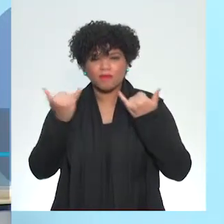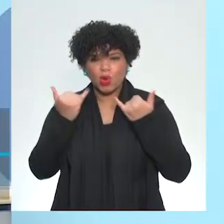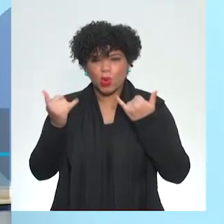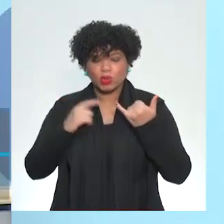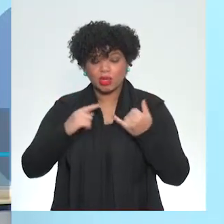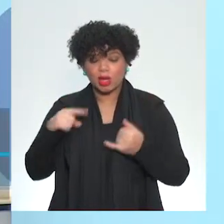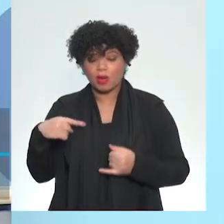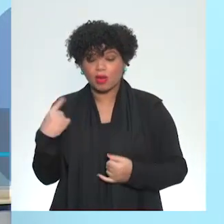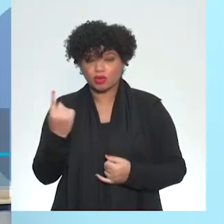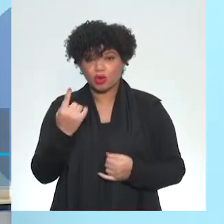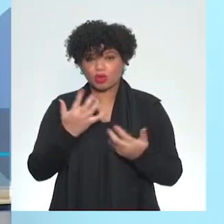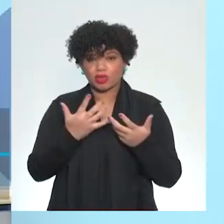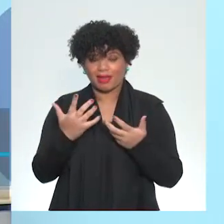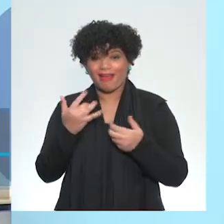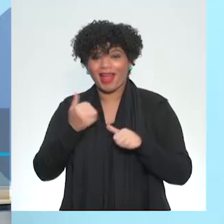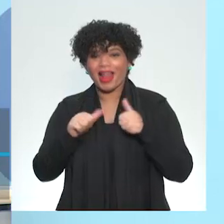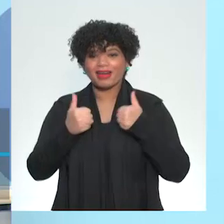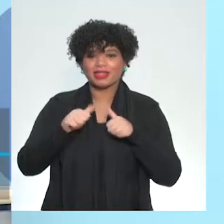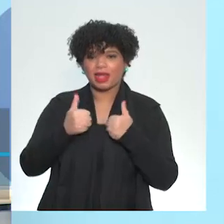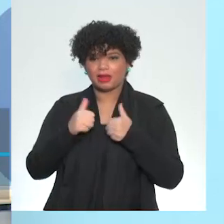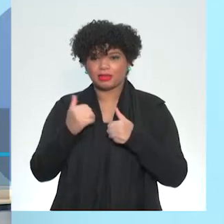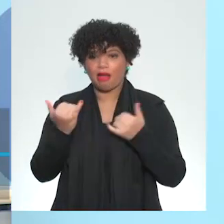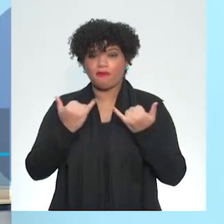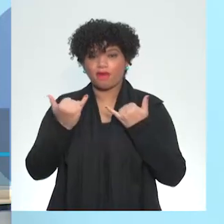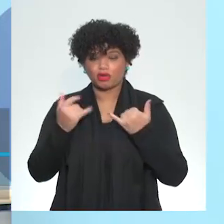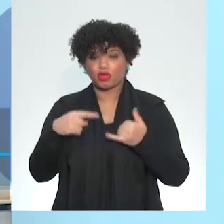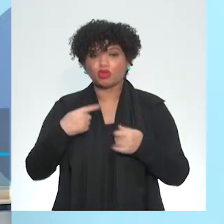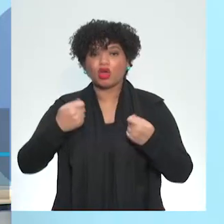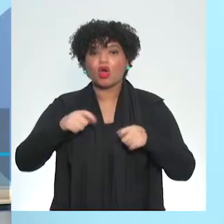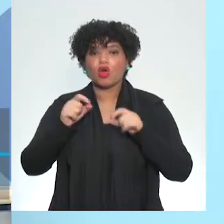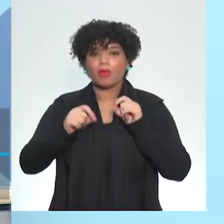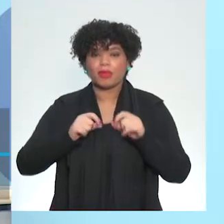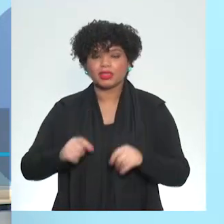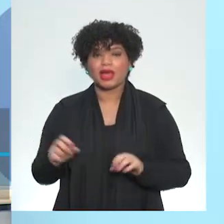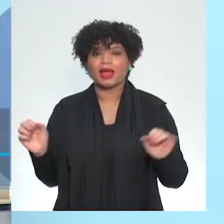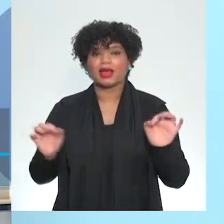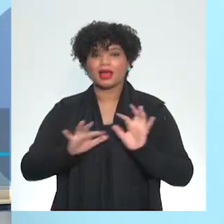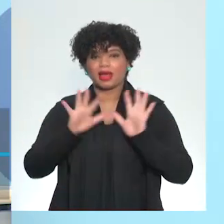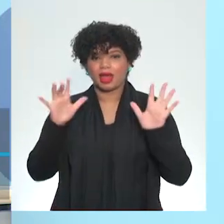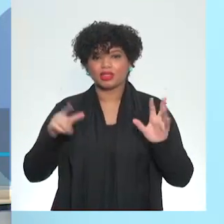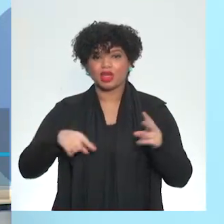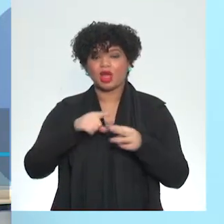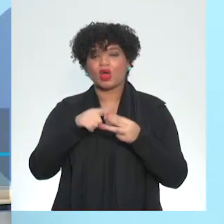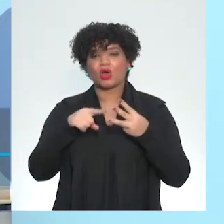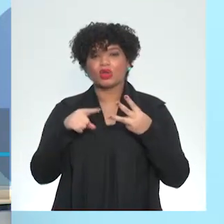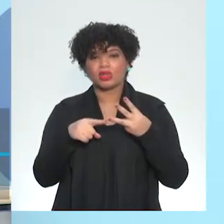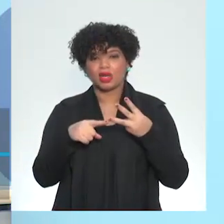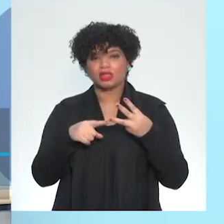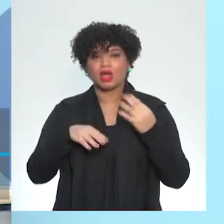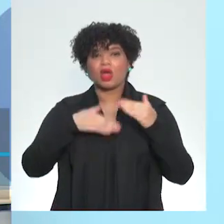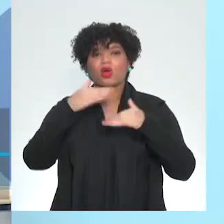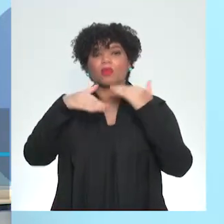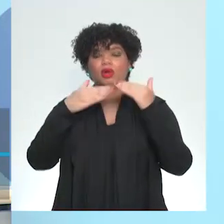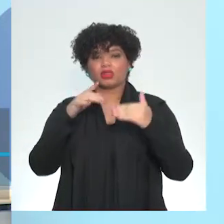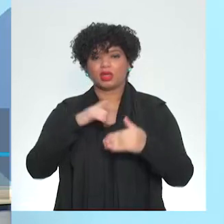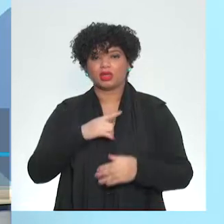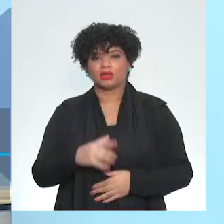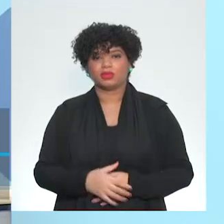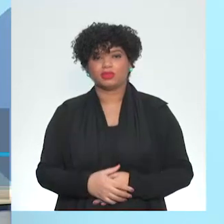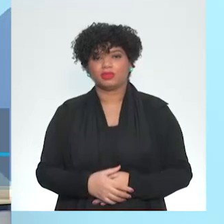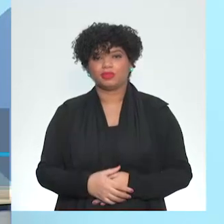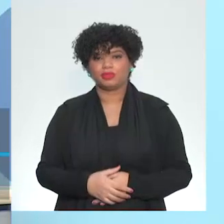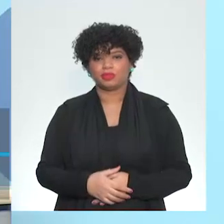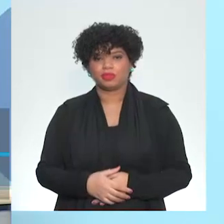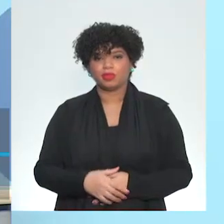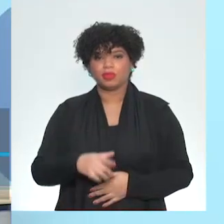a gente quer pedir para ele a análise de informação, a gente precisa deixar bem claro esses três processos. A entrada, né, que é o input.